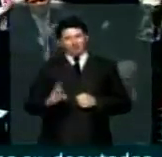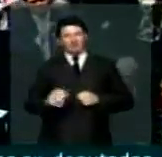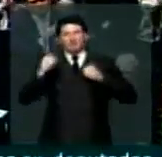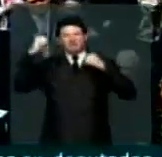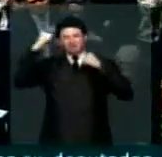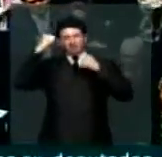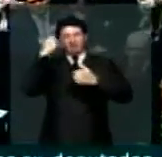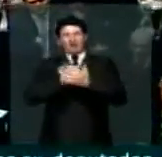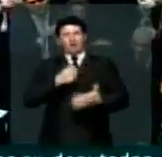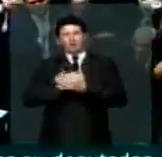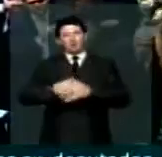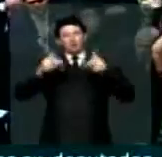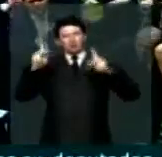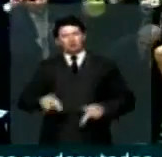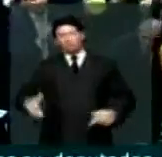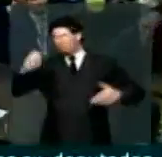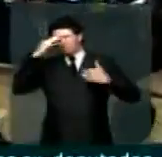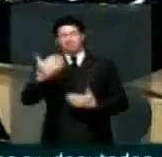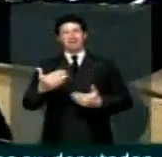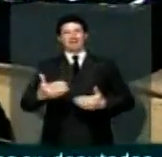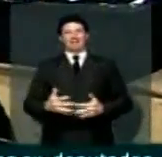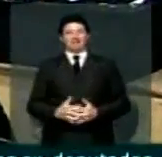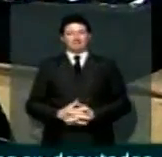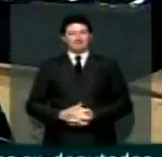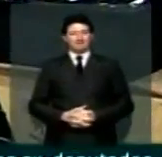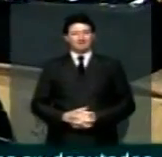Viva a luta desse povo, minha gente. Obrigado.